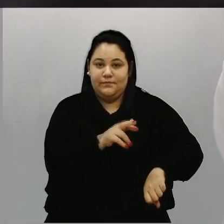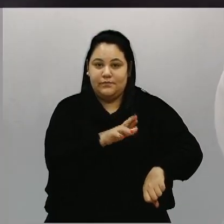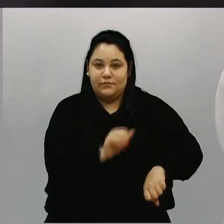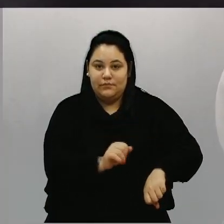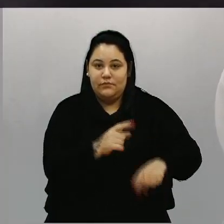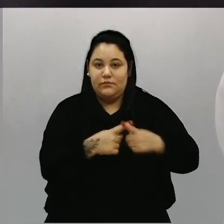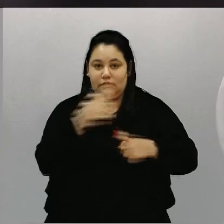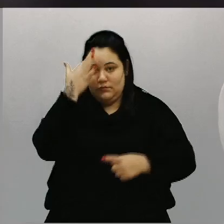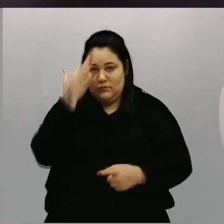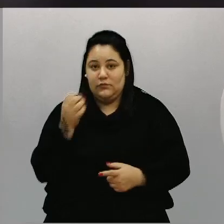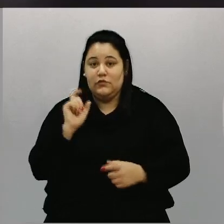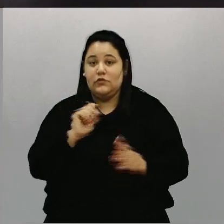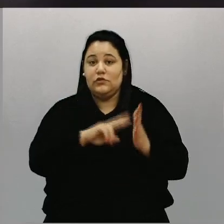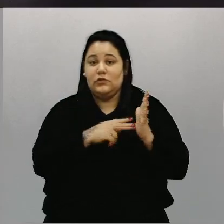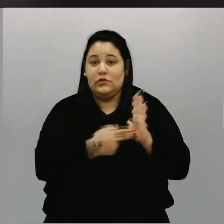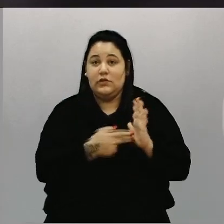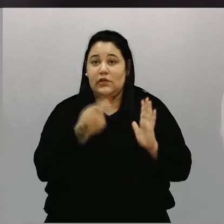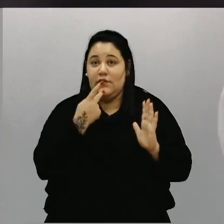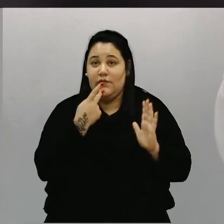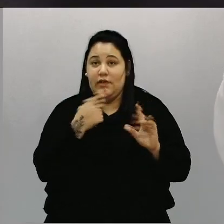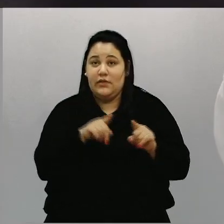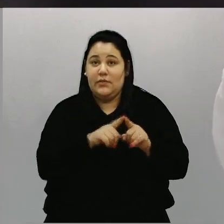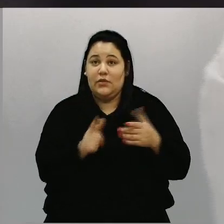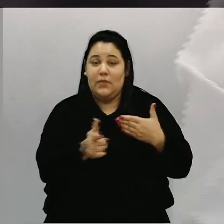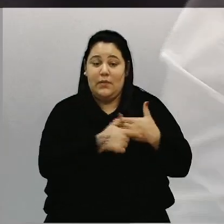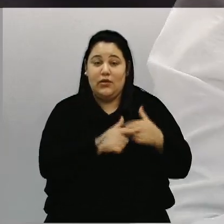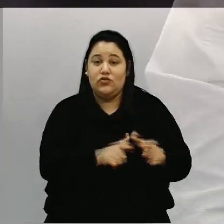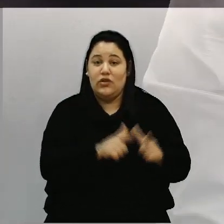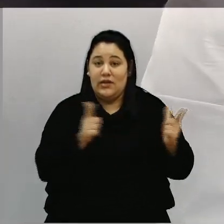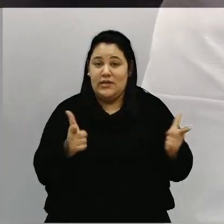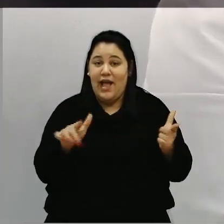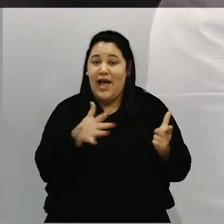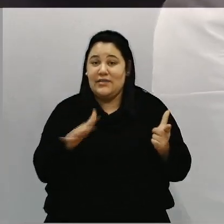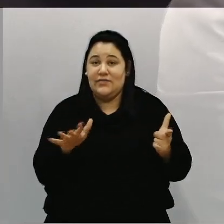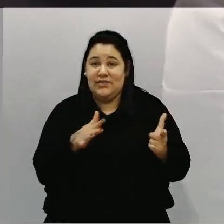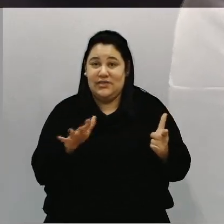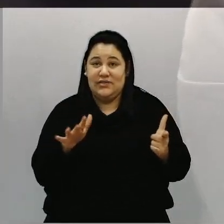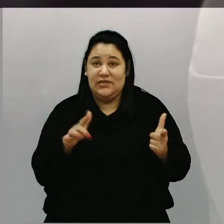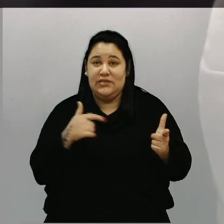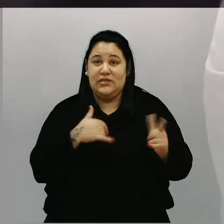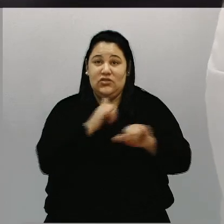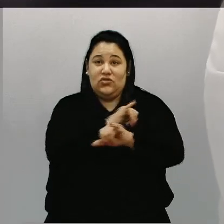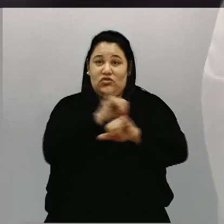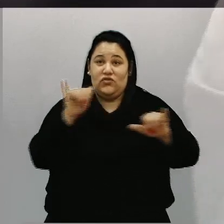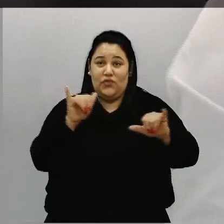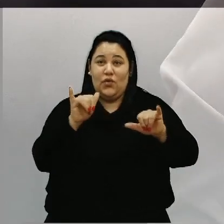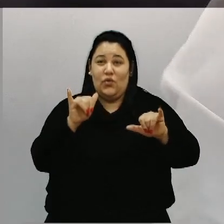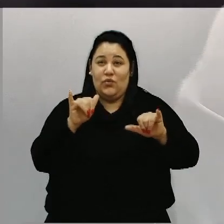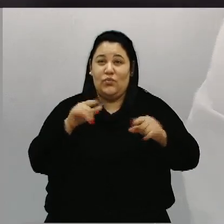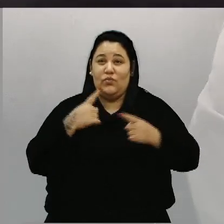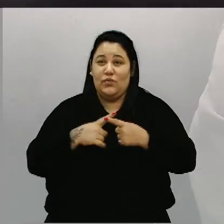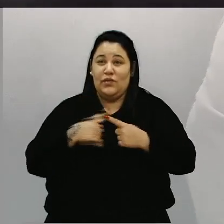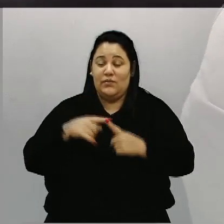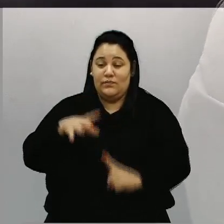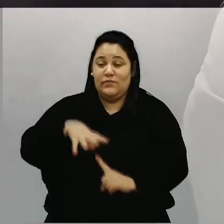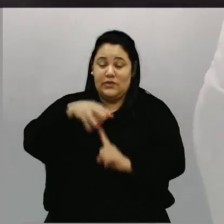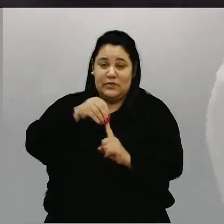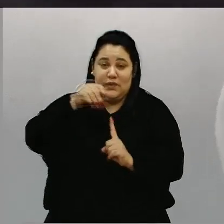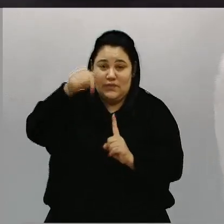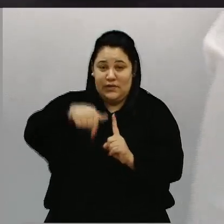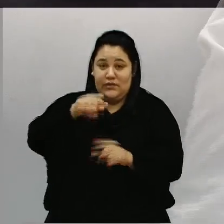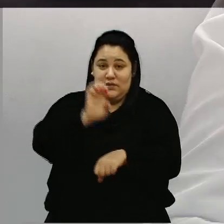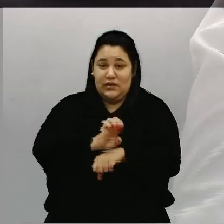significava, eu falo, inclusive, enquanto jornalista, por muitas vezes a gente divulgou, por ser uma referência no Estado e no país,